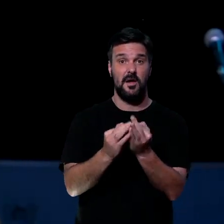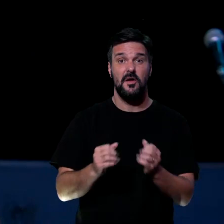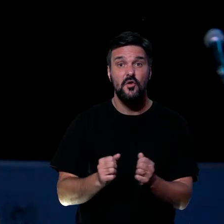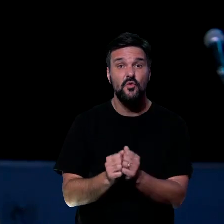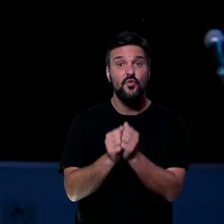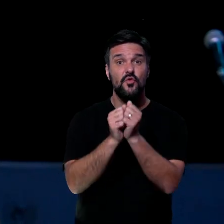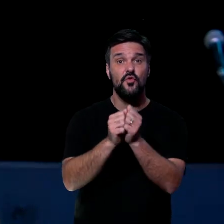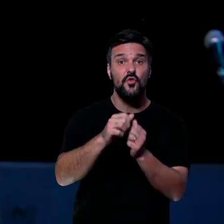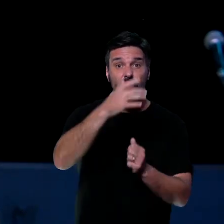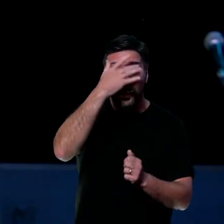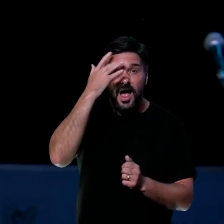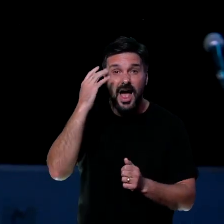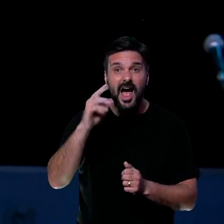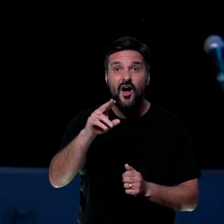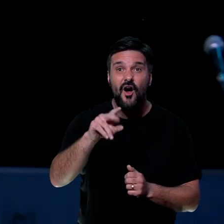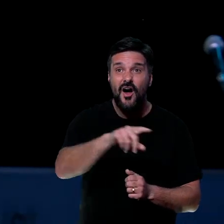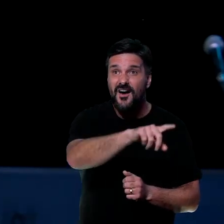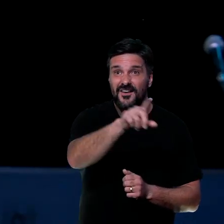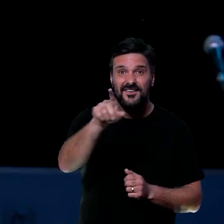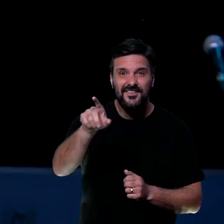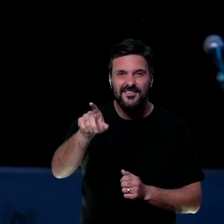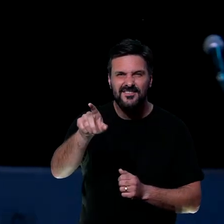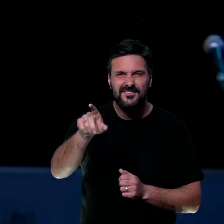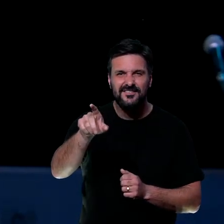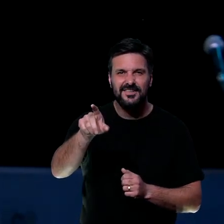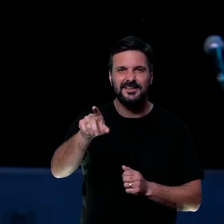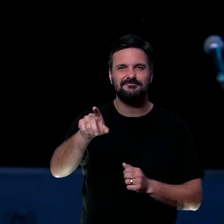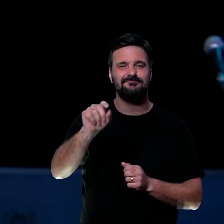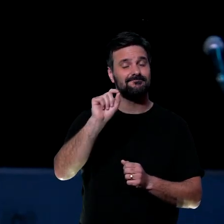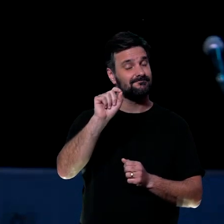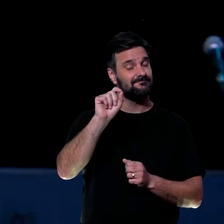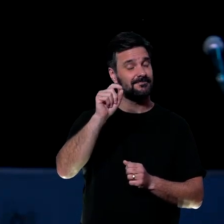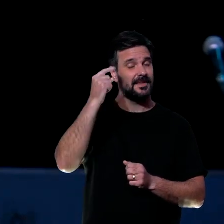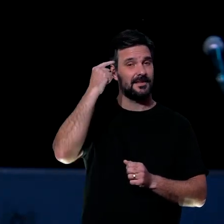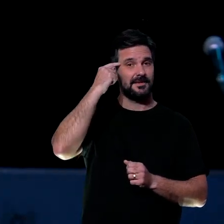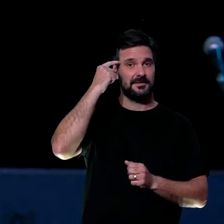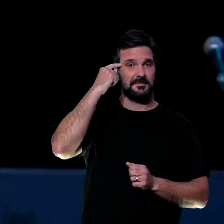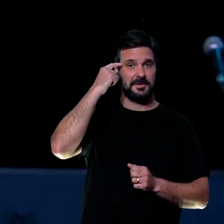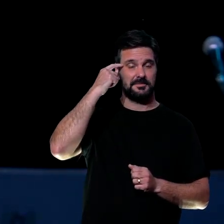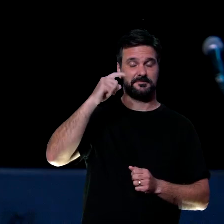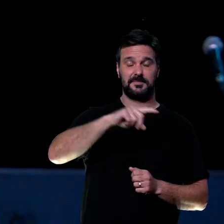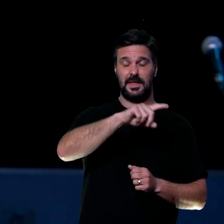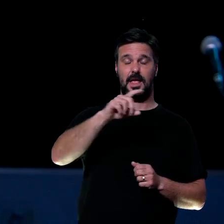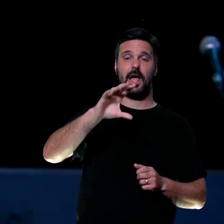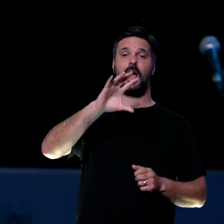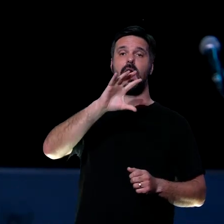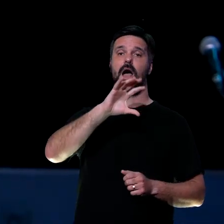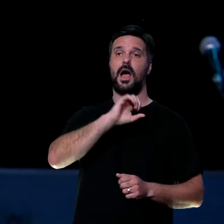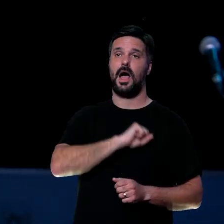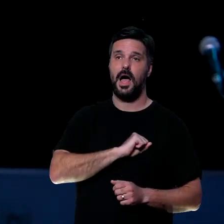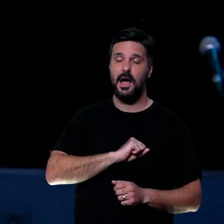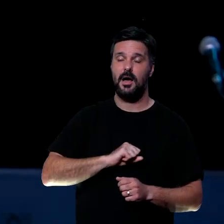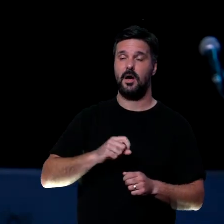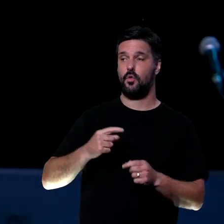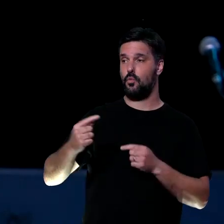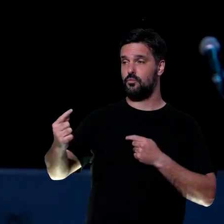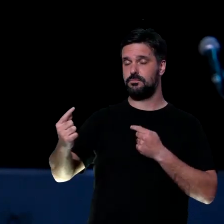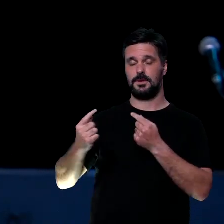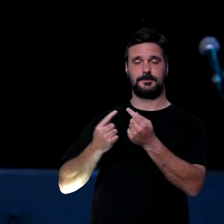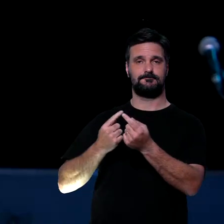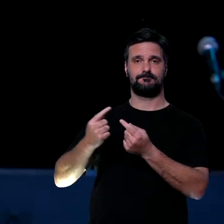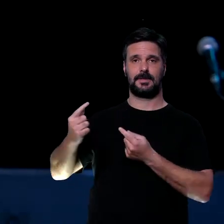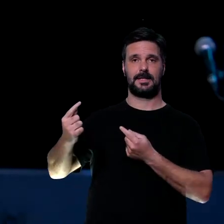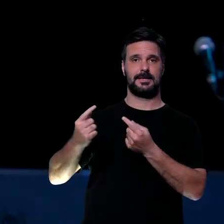Nós precisamos lembrar que o nosso diferencial é amar um ao outro. E assim saberão que somos